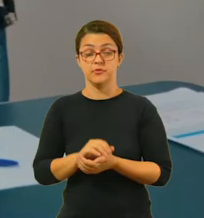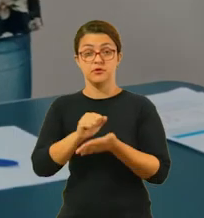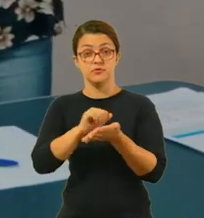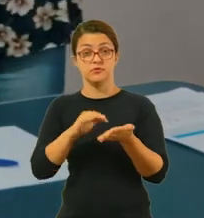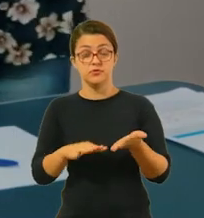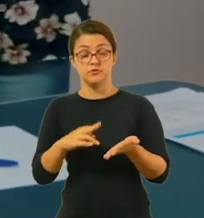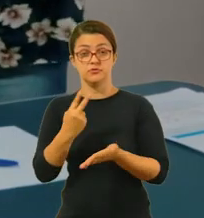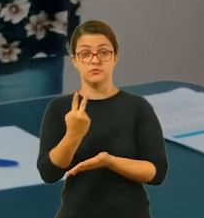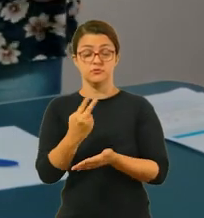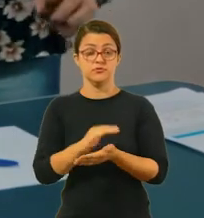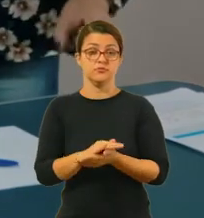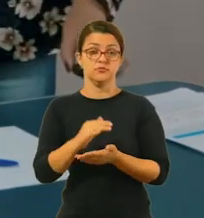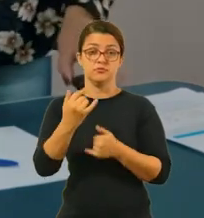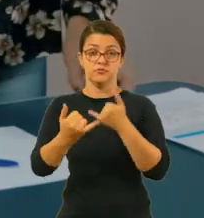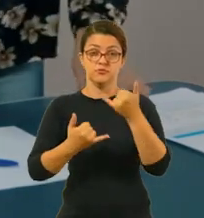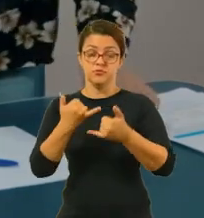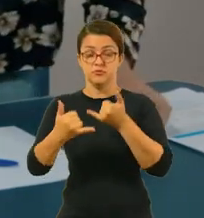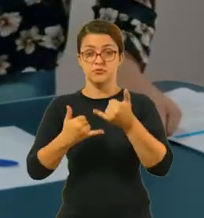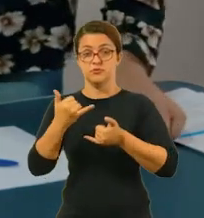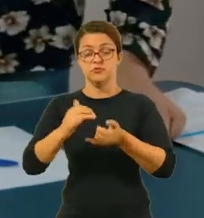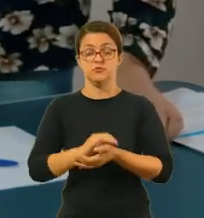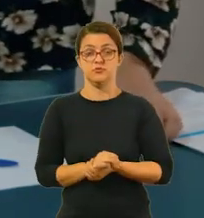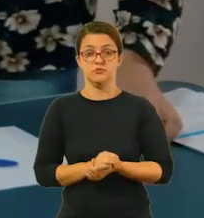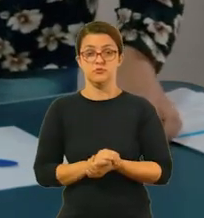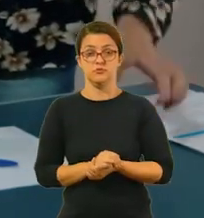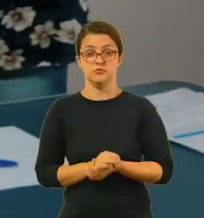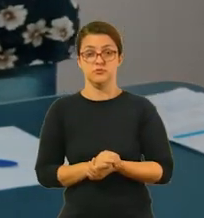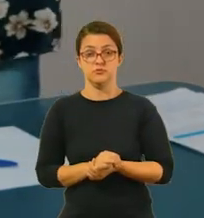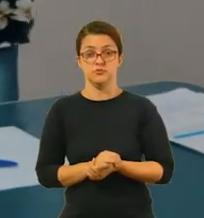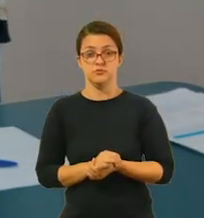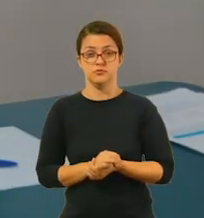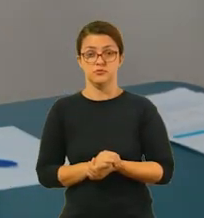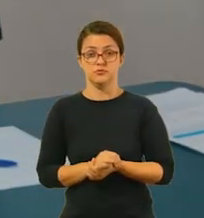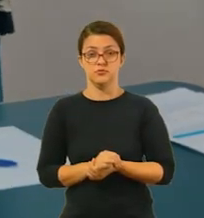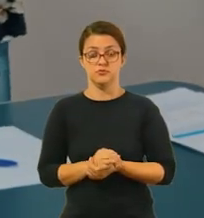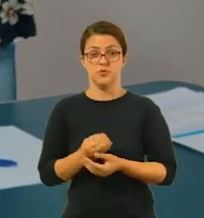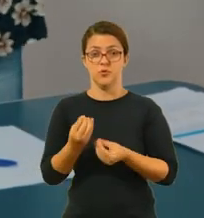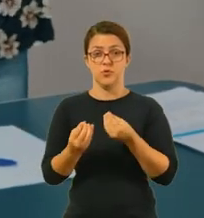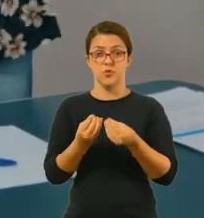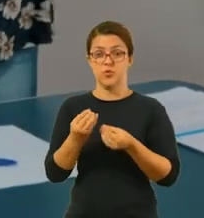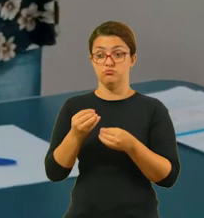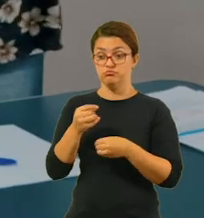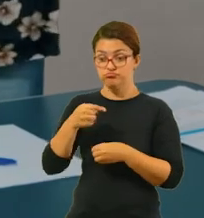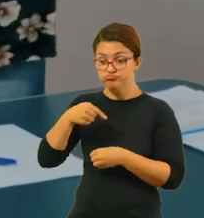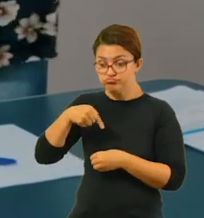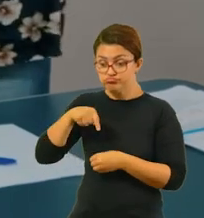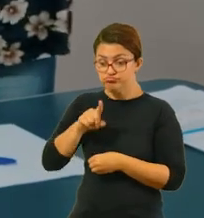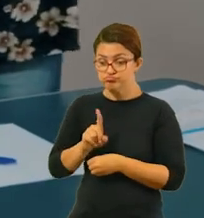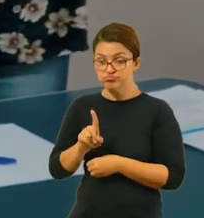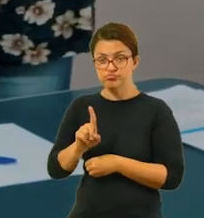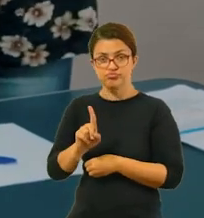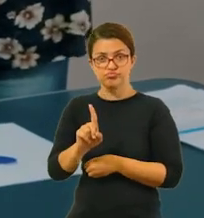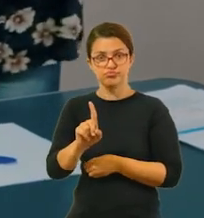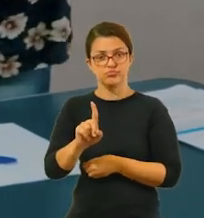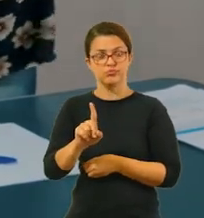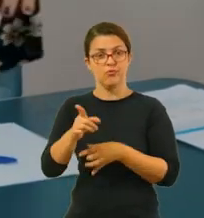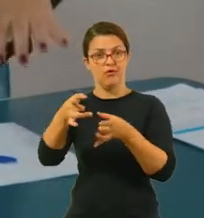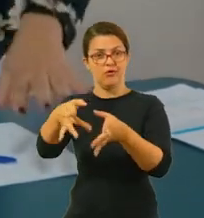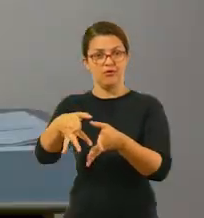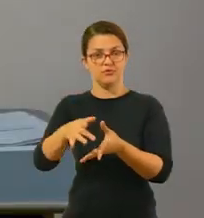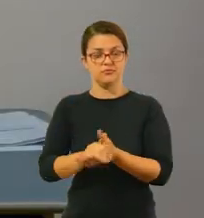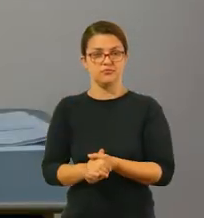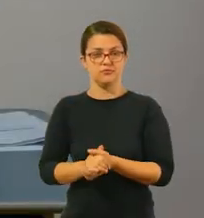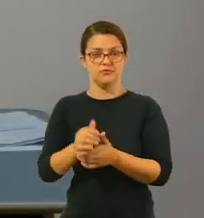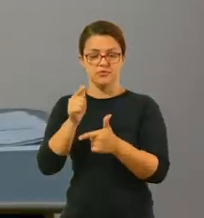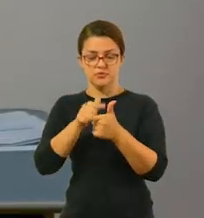atividade 2, a gente tem um jogo, né? E esse jogo se chama Avançando com o Resto. Ainda trabalhando com a divisão,